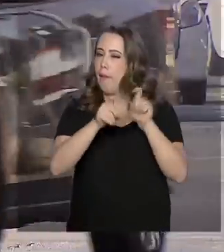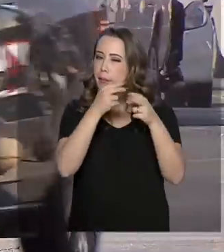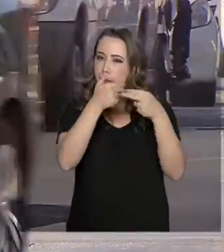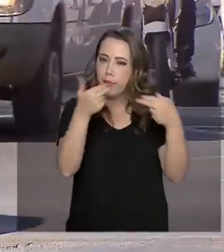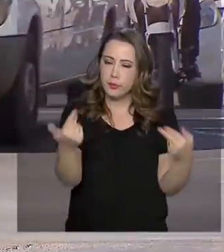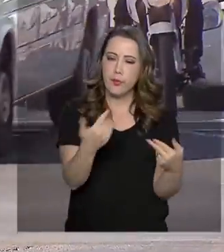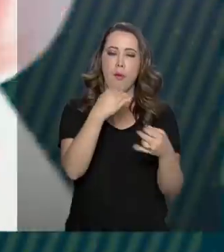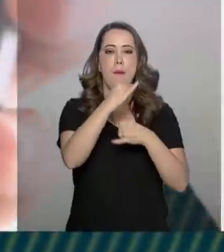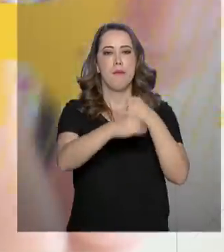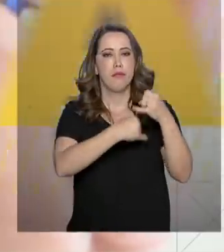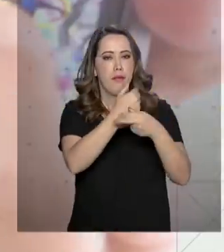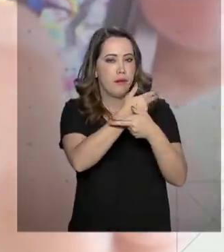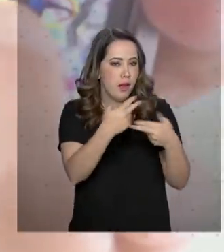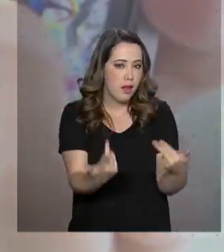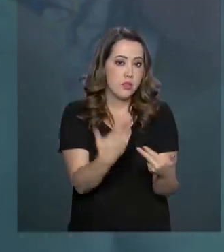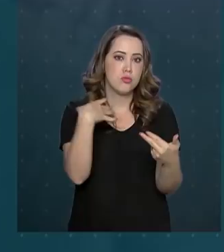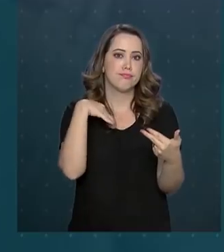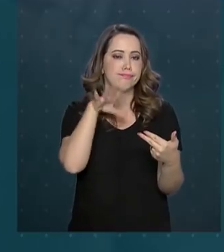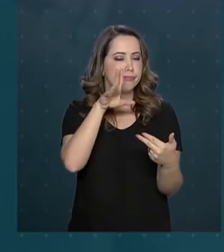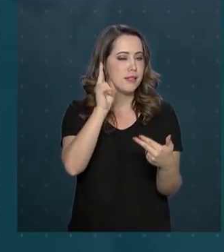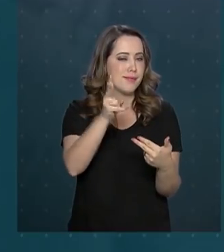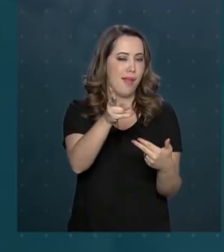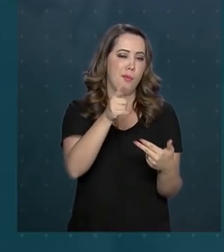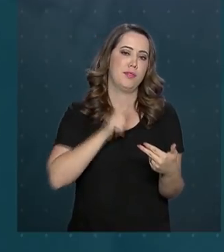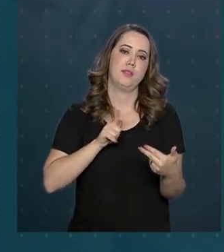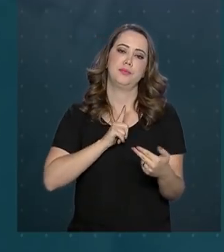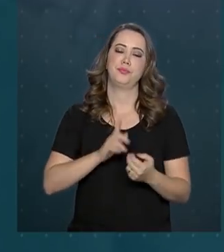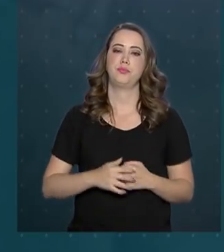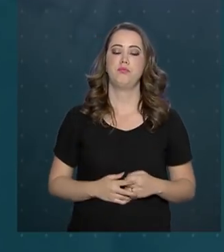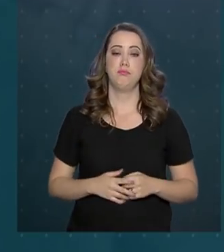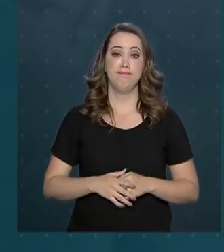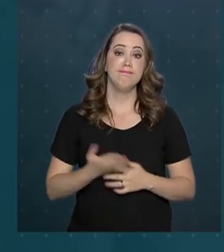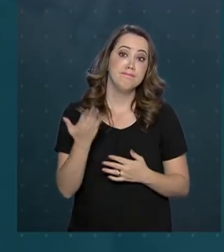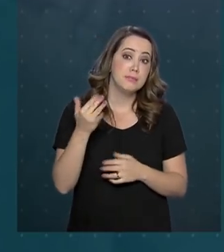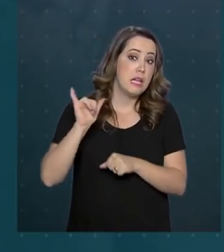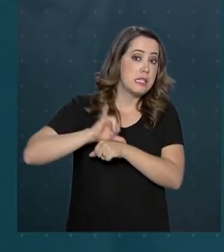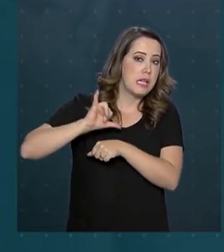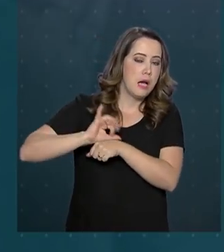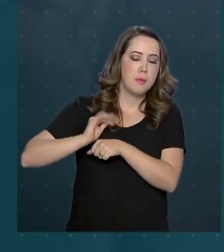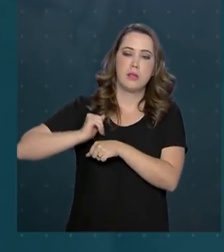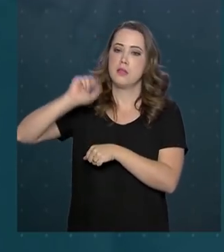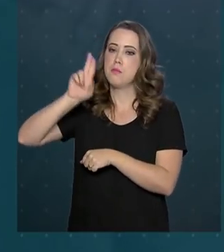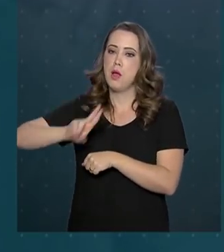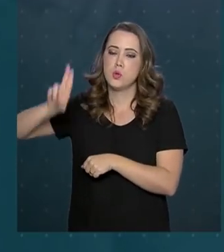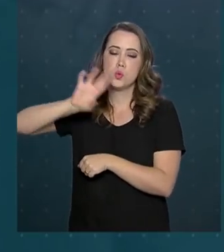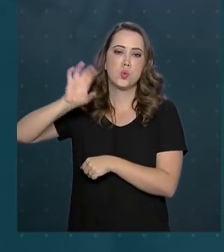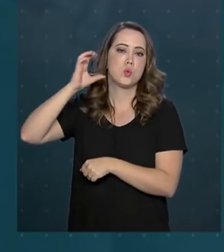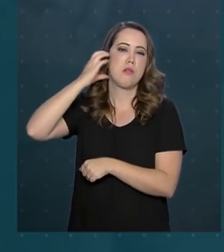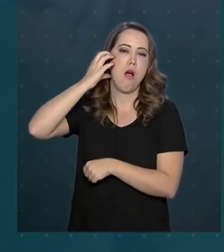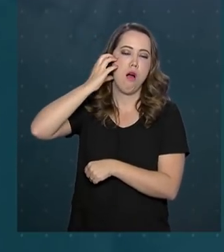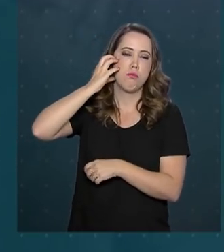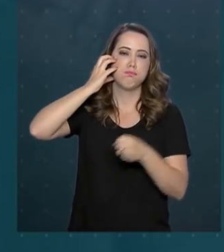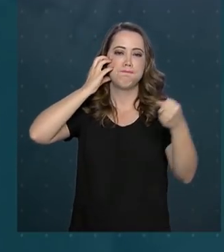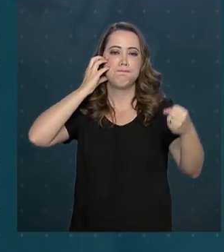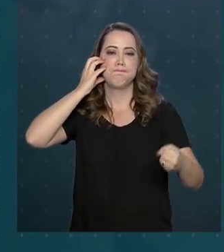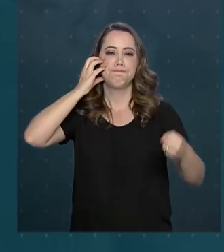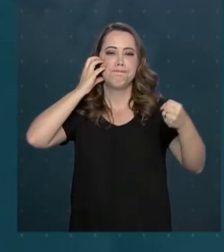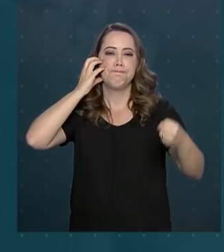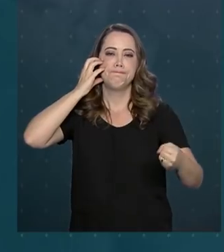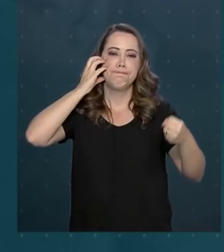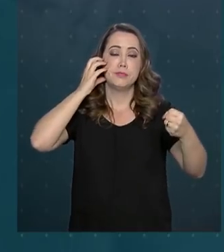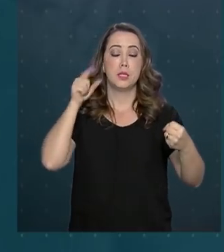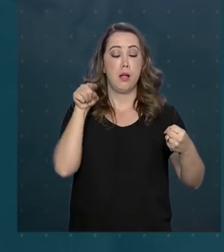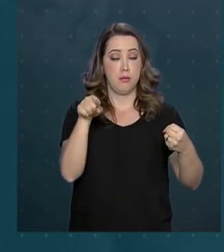grandes centros. As capitais que apresentam maior percentual de uso do celular por condutores são Belém,